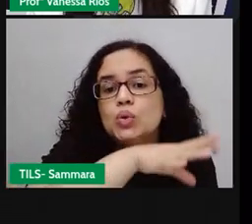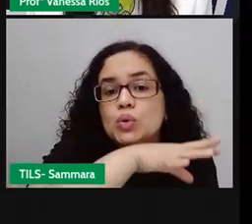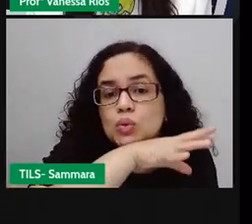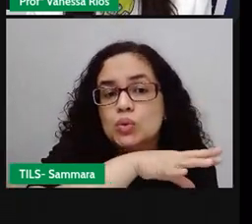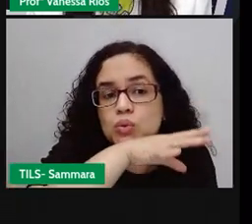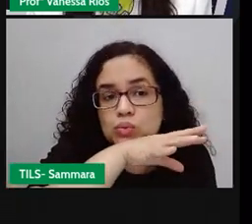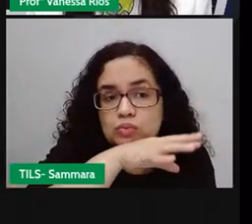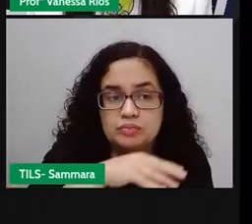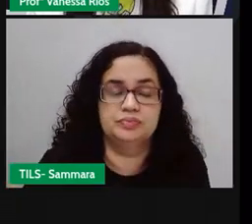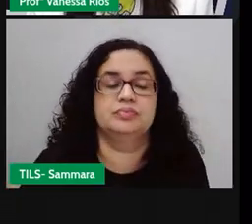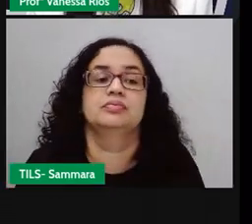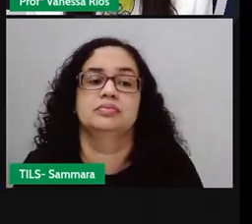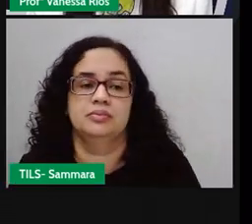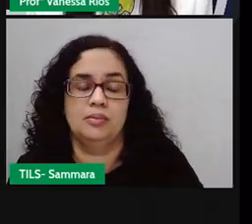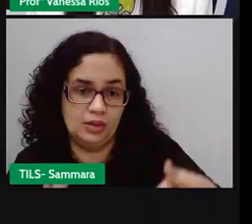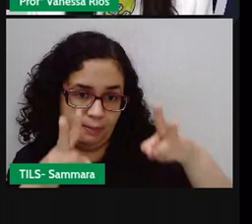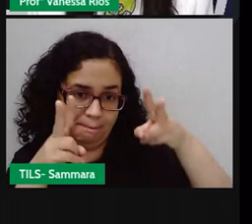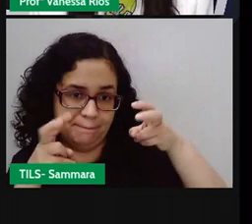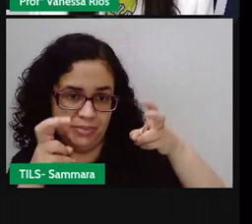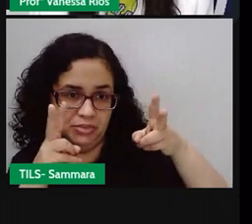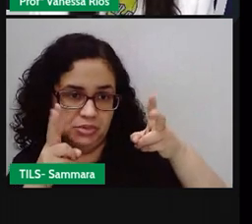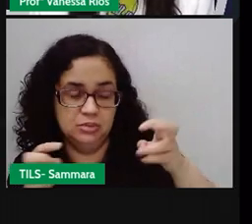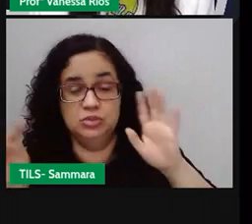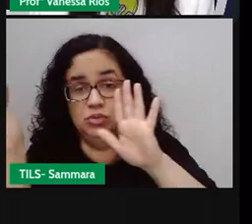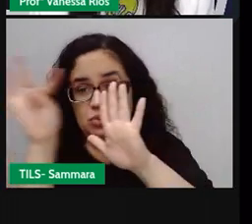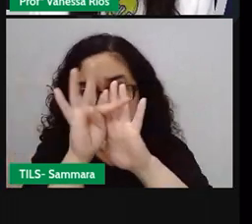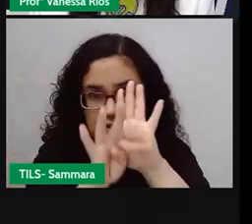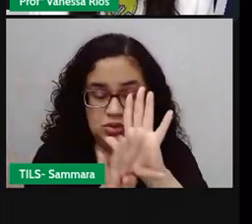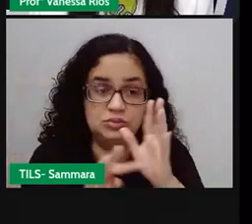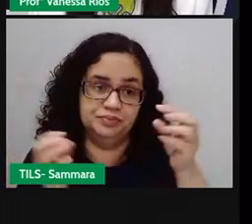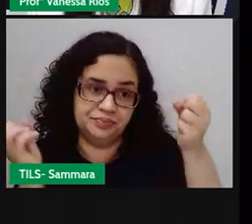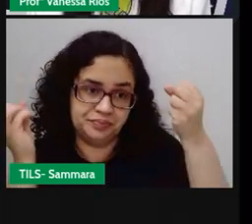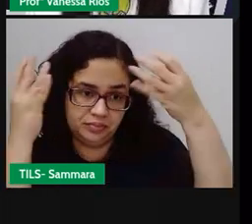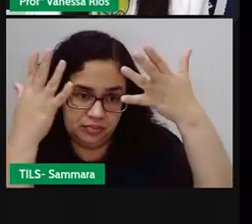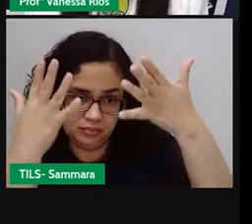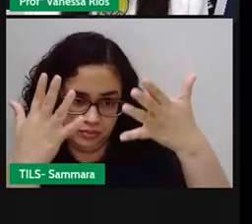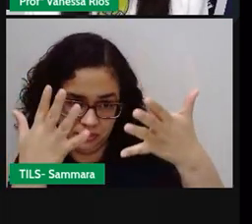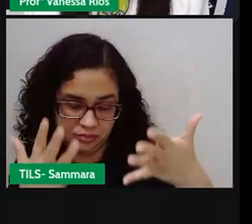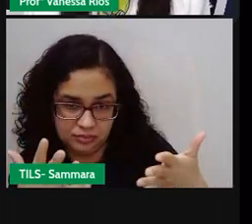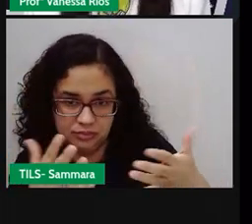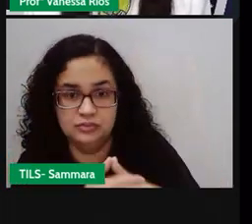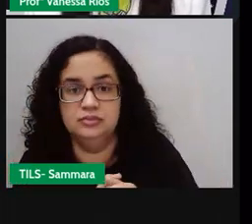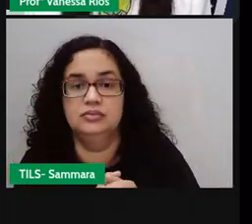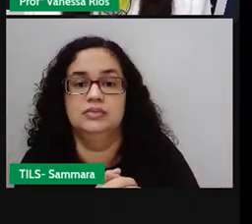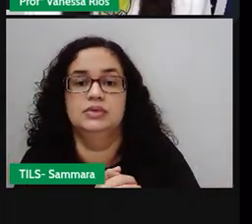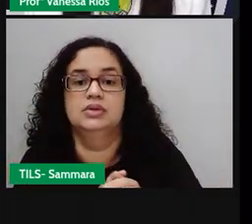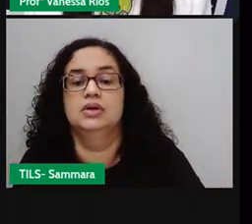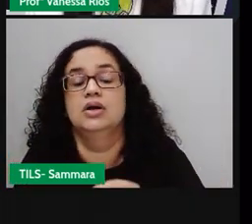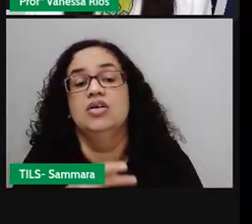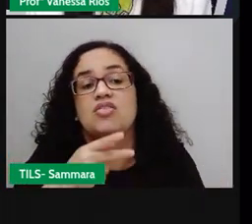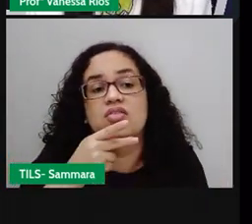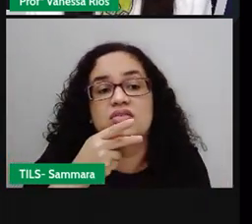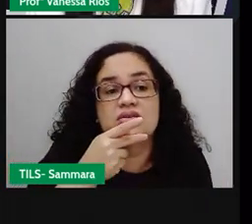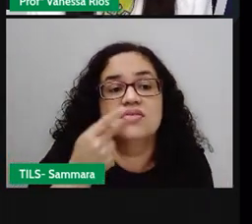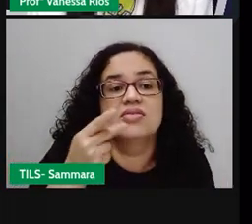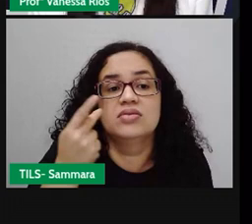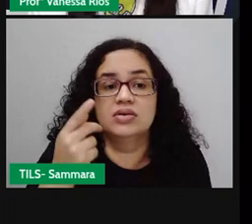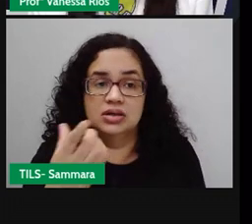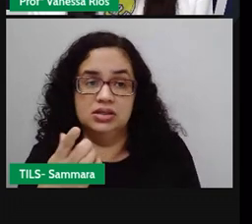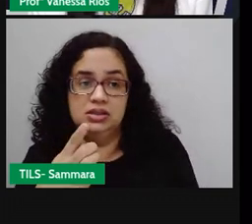O que a gente percebe é que, nesse texto que a Pró acabou de mostrar, nesse conto, os discursos, eles